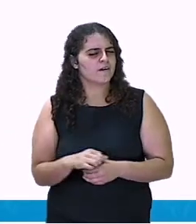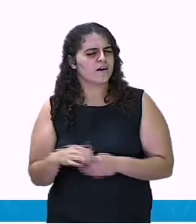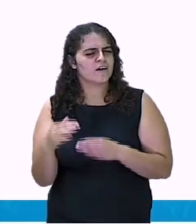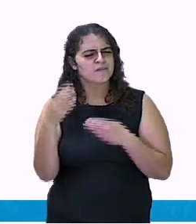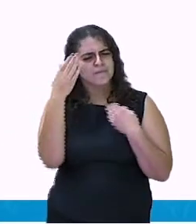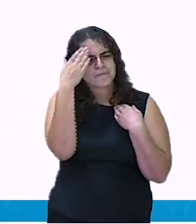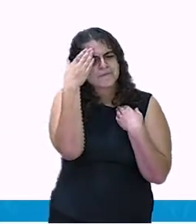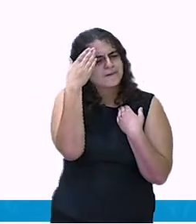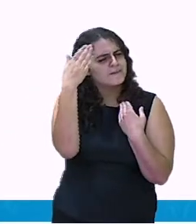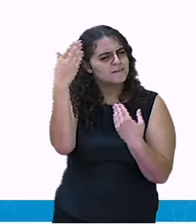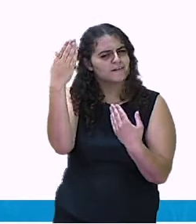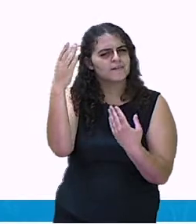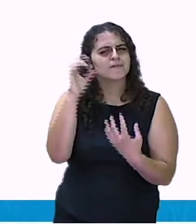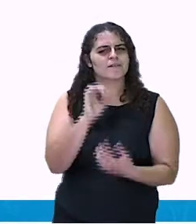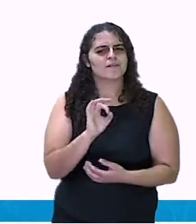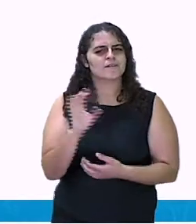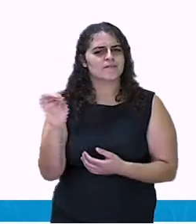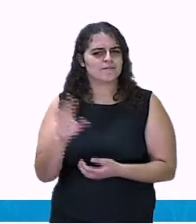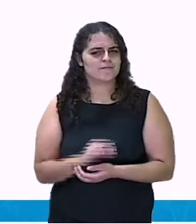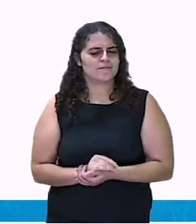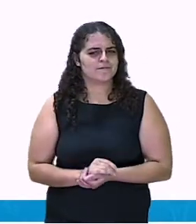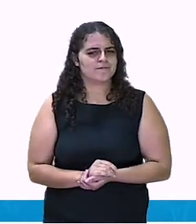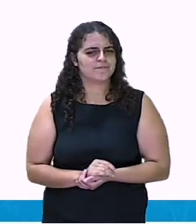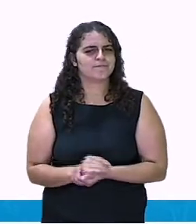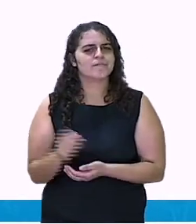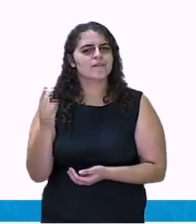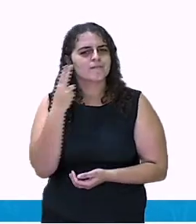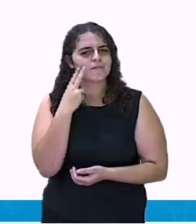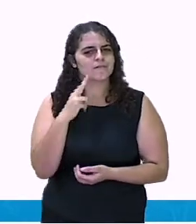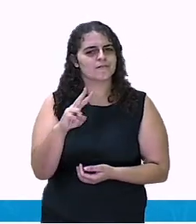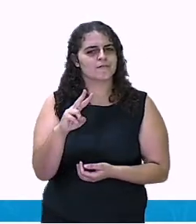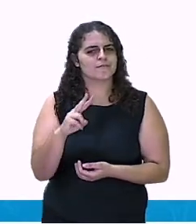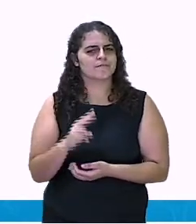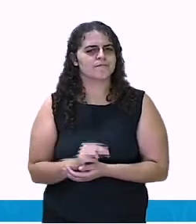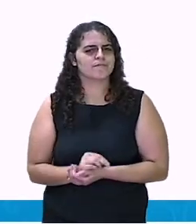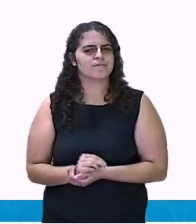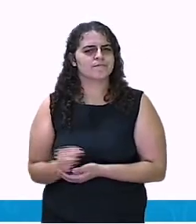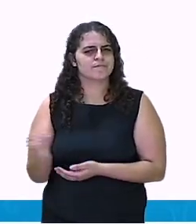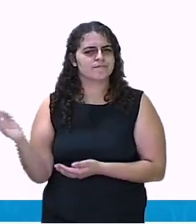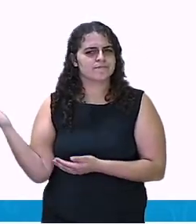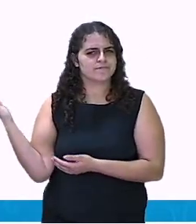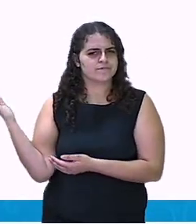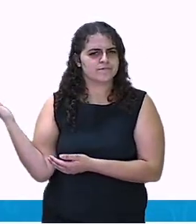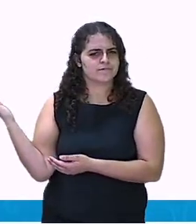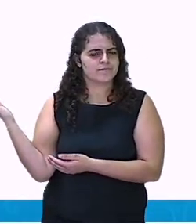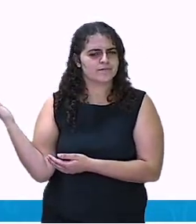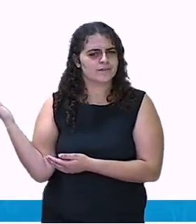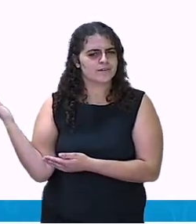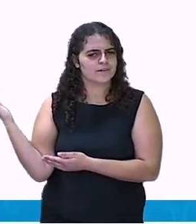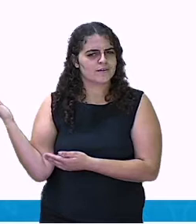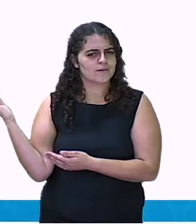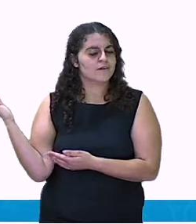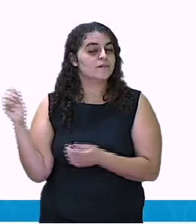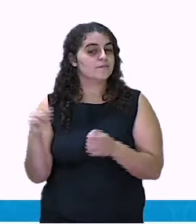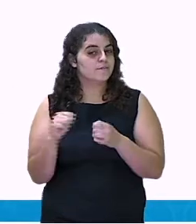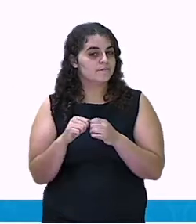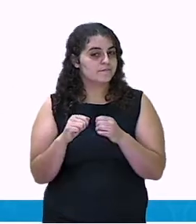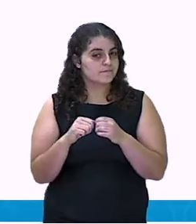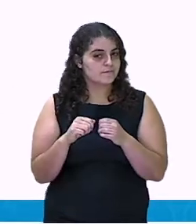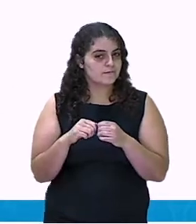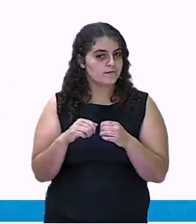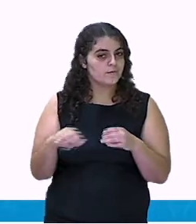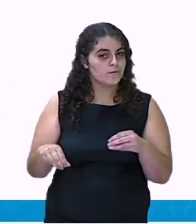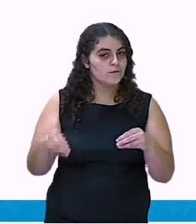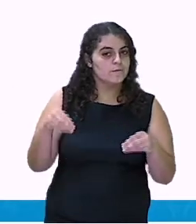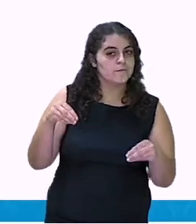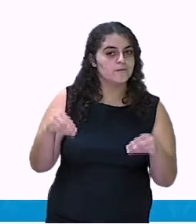vai ver como que eles contribuíram. Vamos ver. O Brian, que construiu o pé de lata, ele